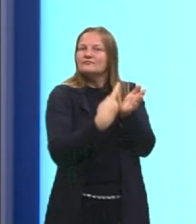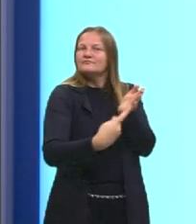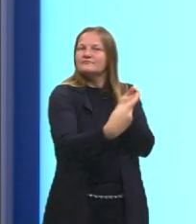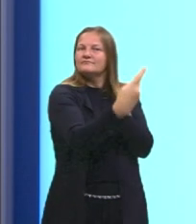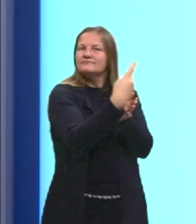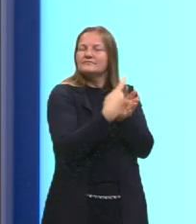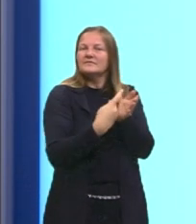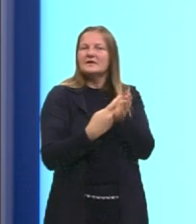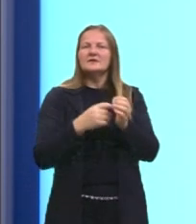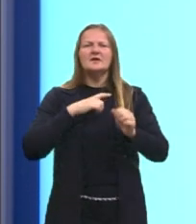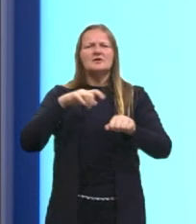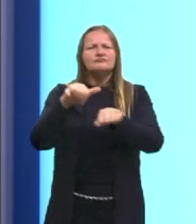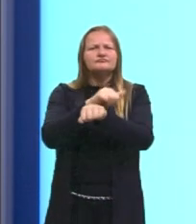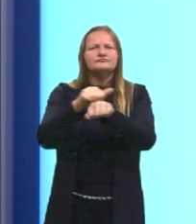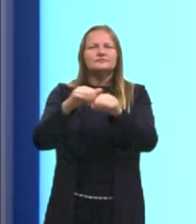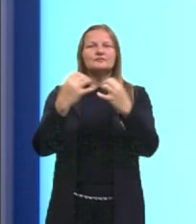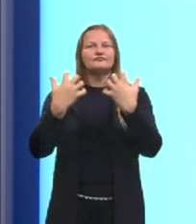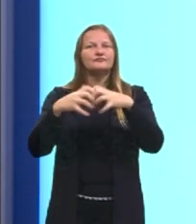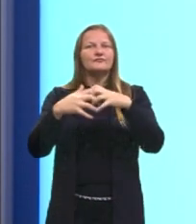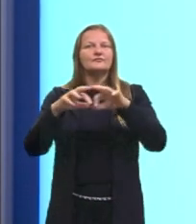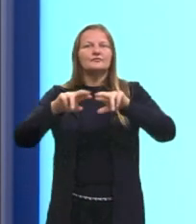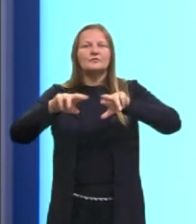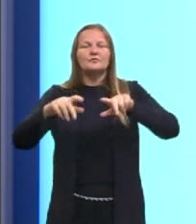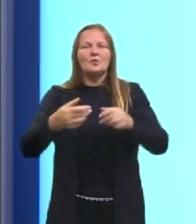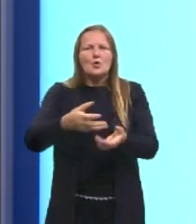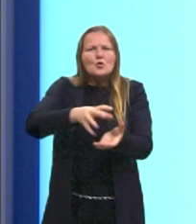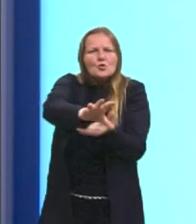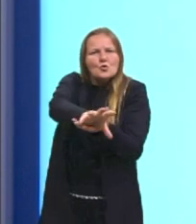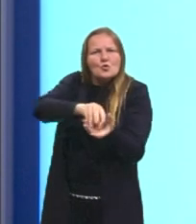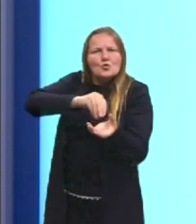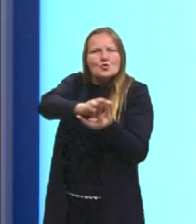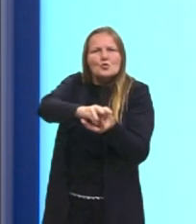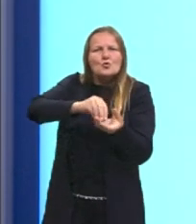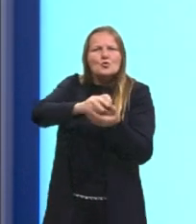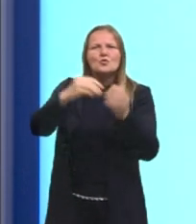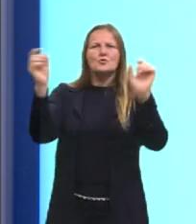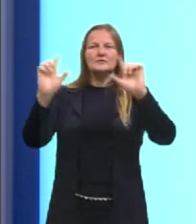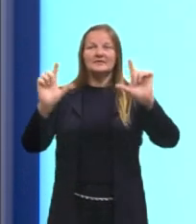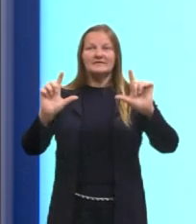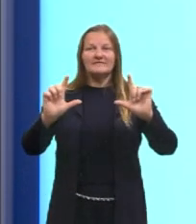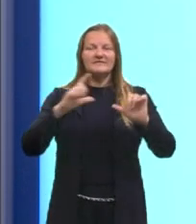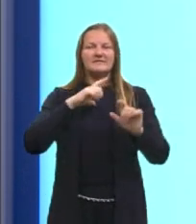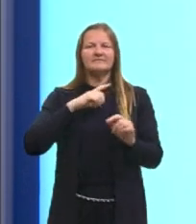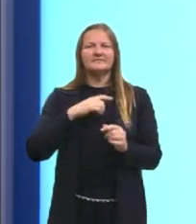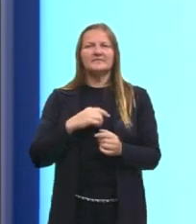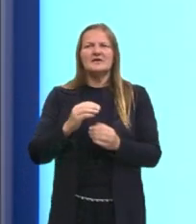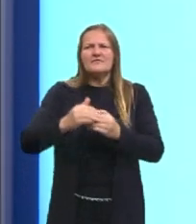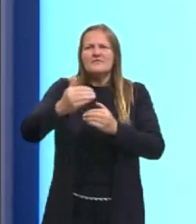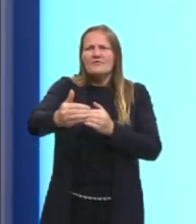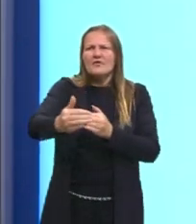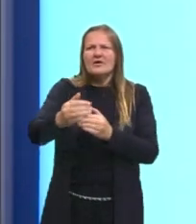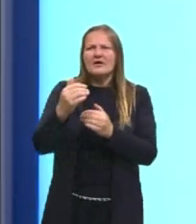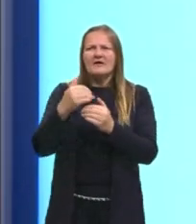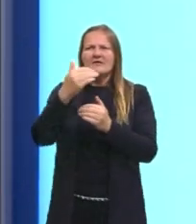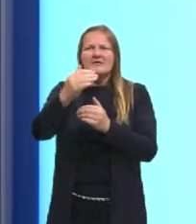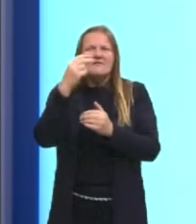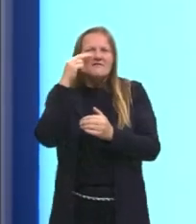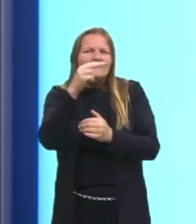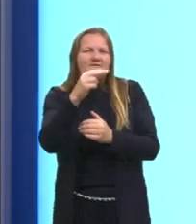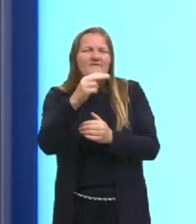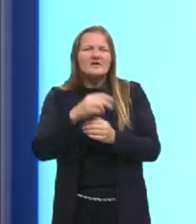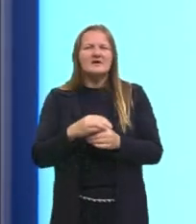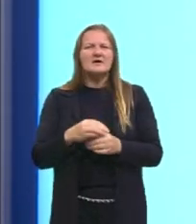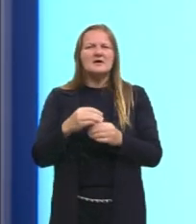eletrodomésticos. Nós temos ali um aspirador de pó, nós temos uma televisão, temos, lá fora, pela janela, a gente enxerga uma